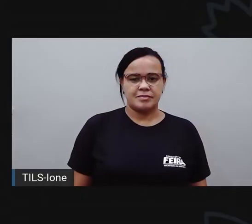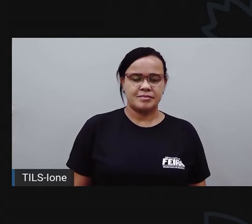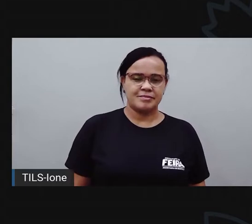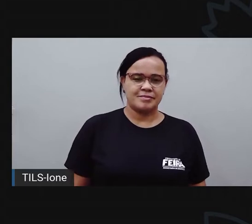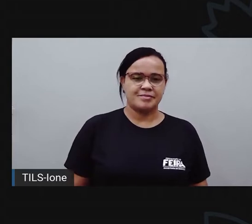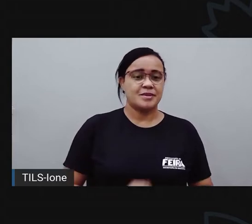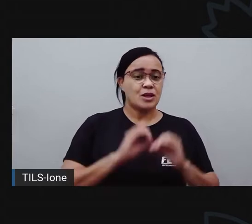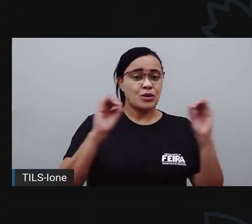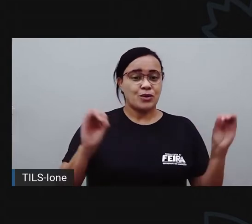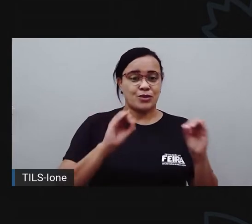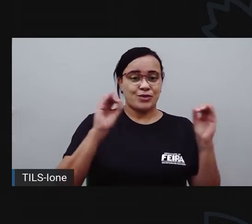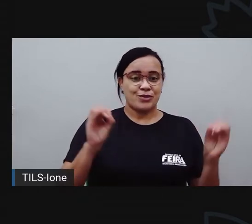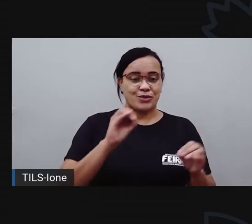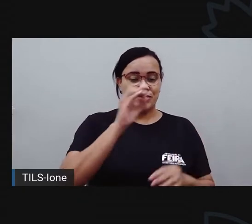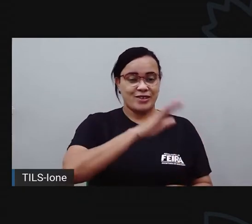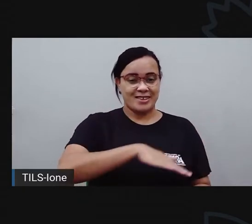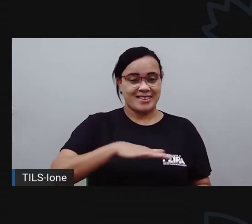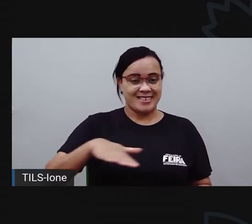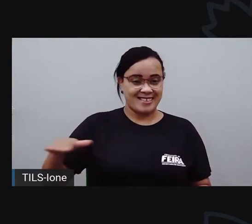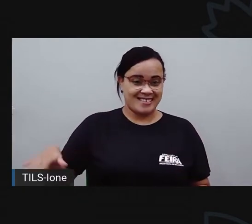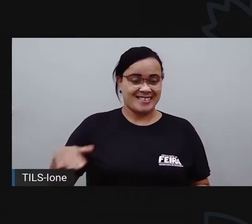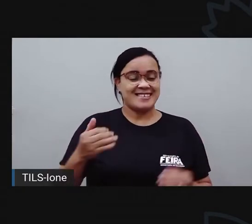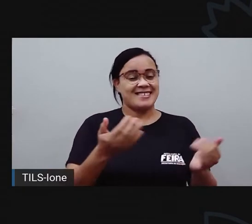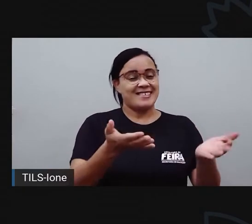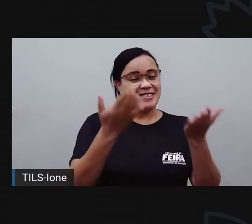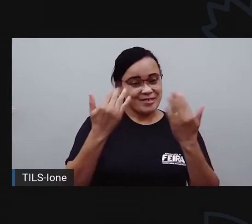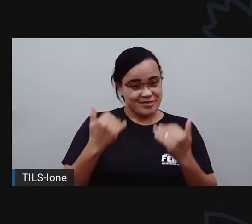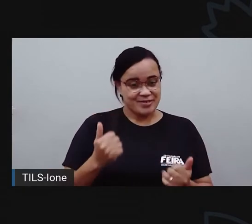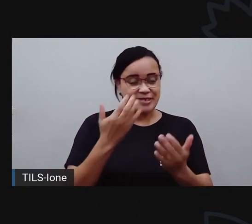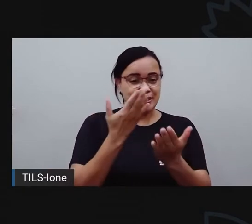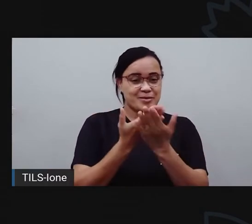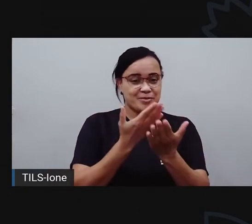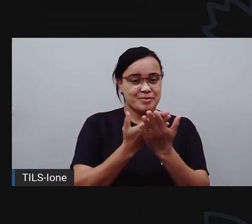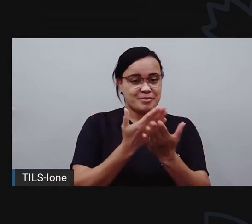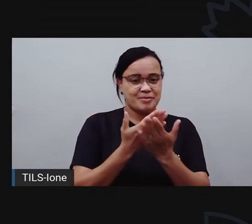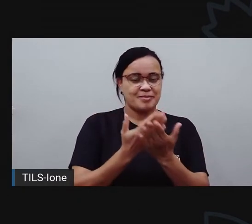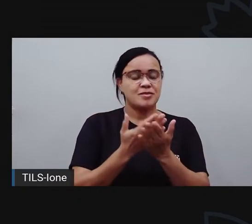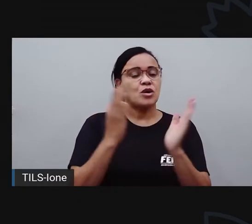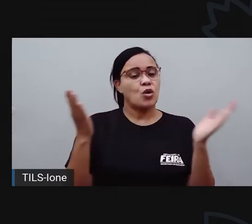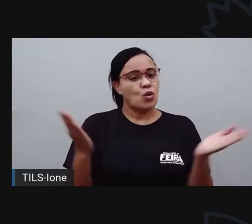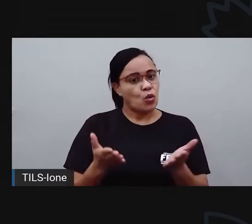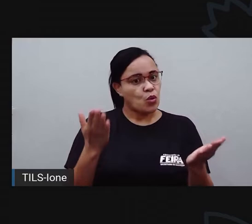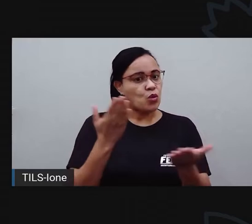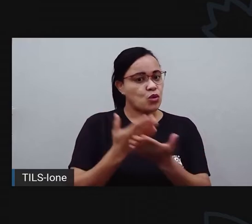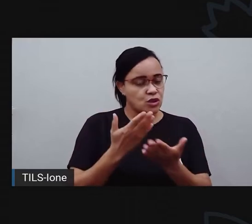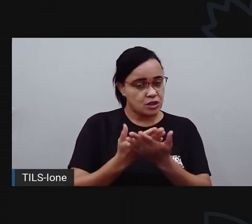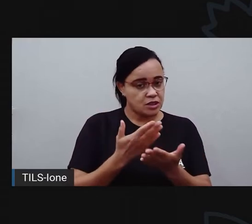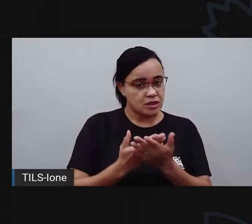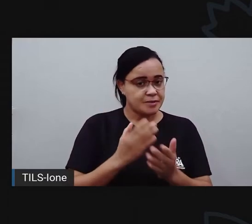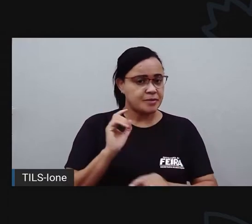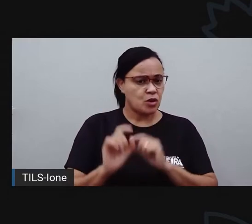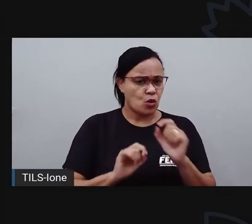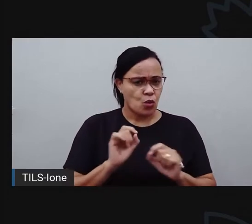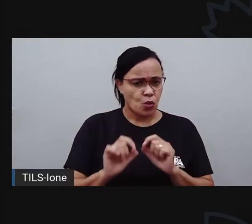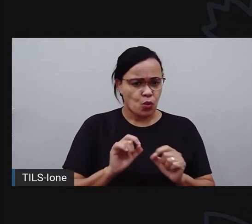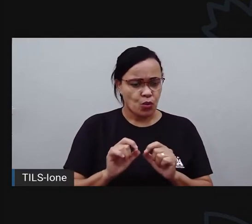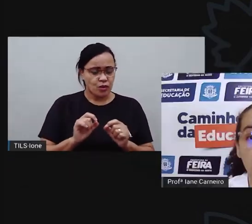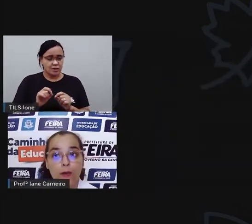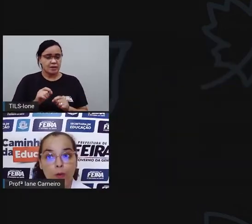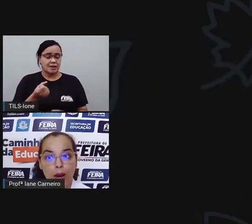Olá, crianças! Vamos para mais uma aula. E a aula de hoje, aula de agora, né? Aula de número